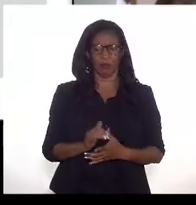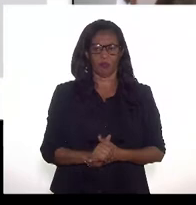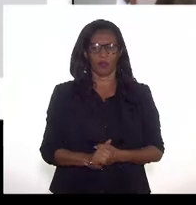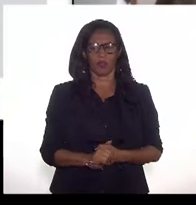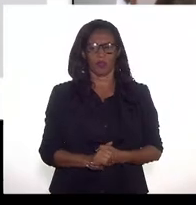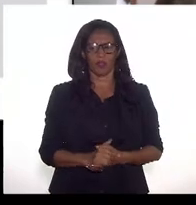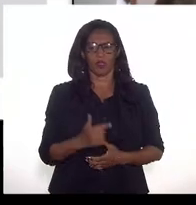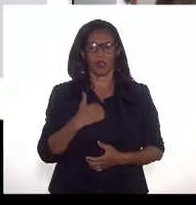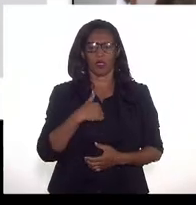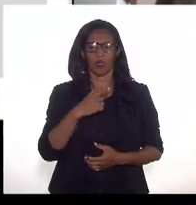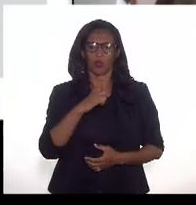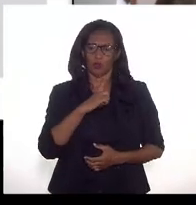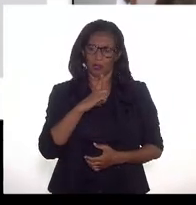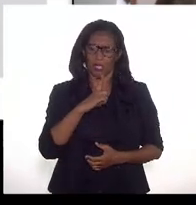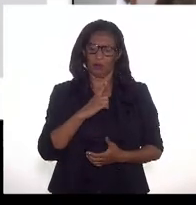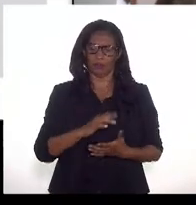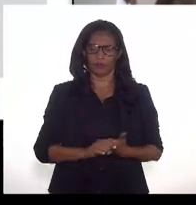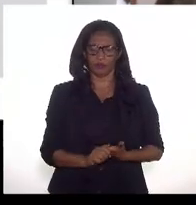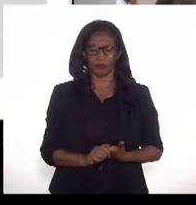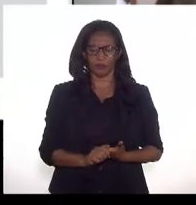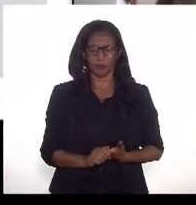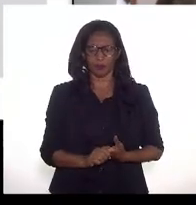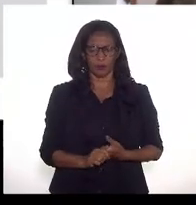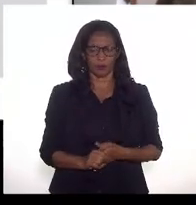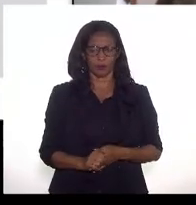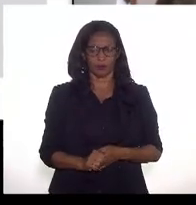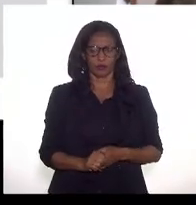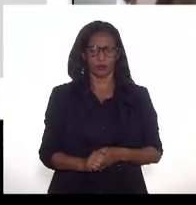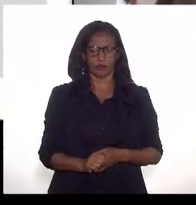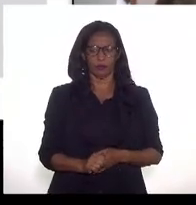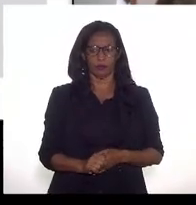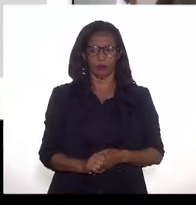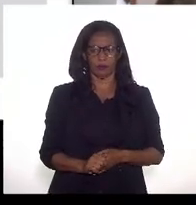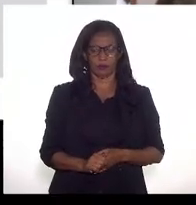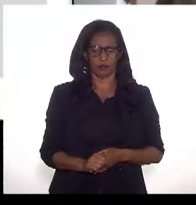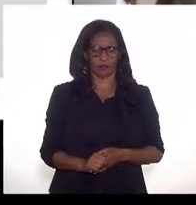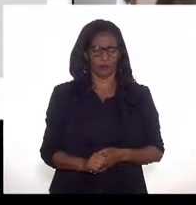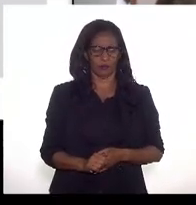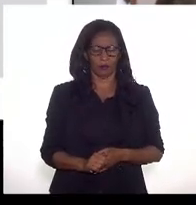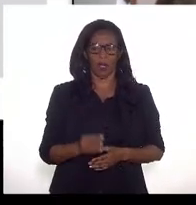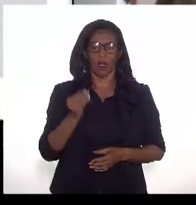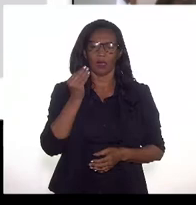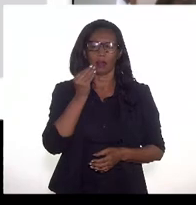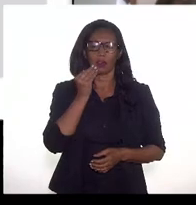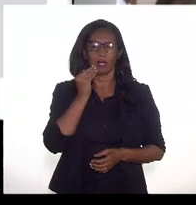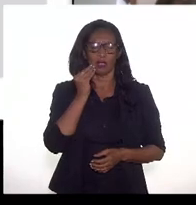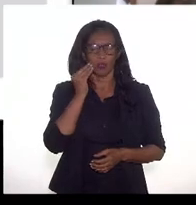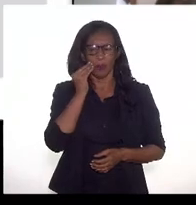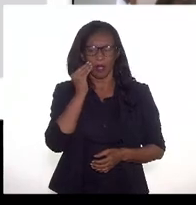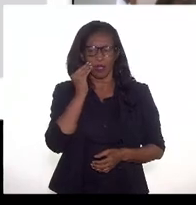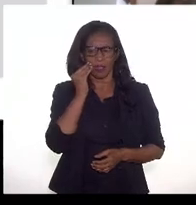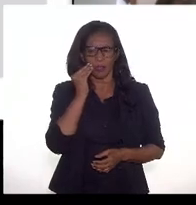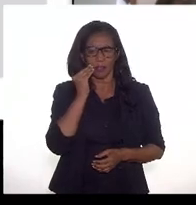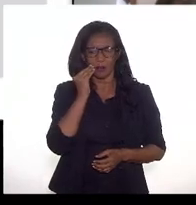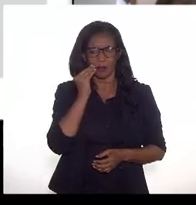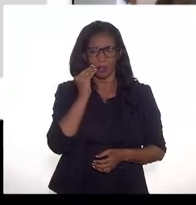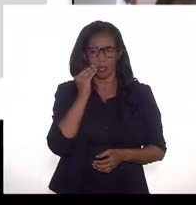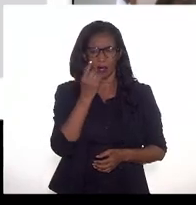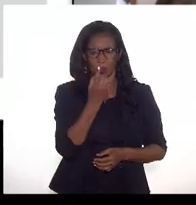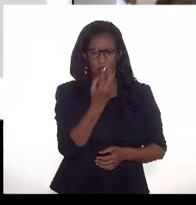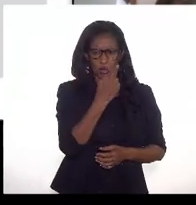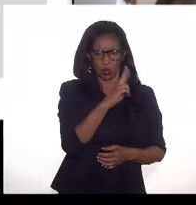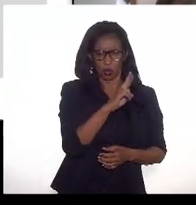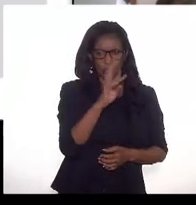eu tenho em relação a transparência do Dr. Tiago